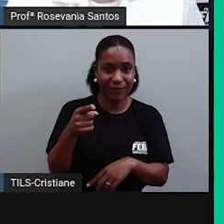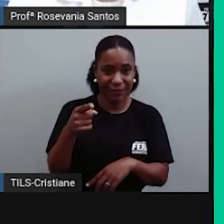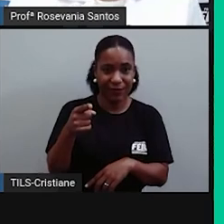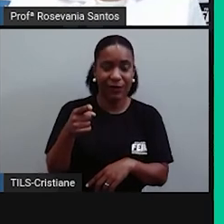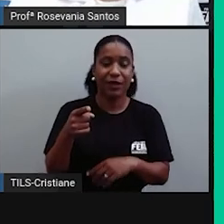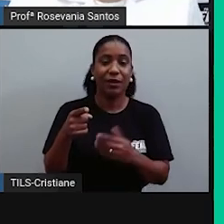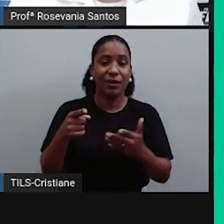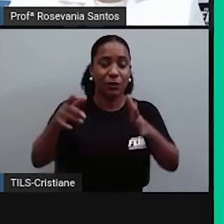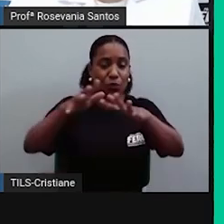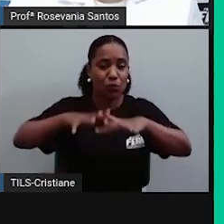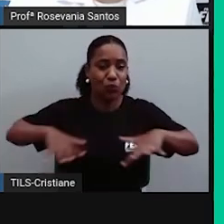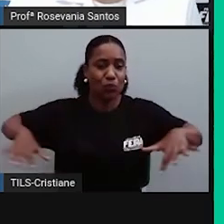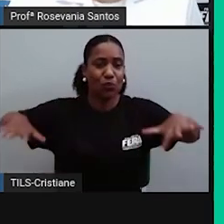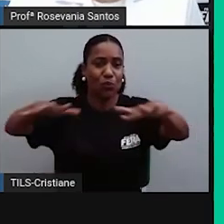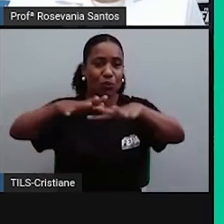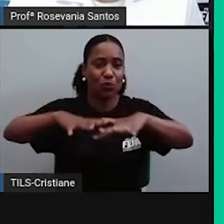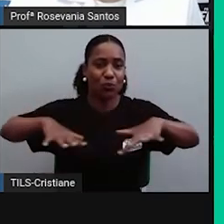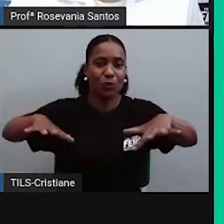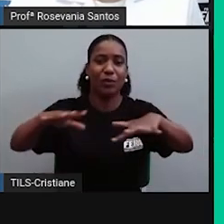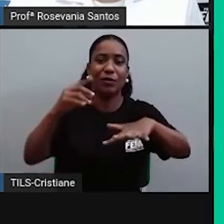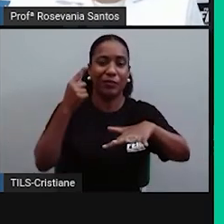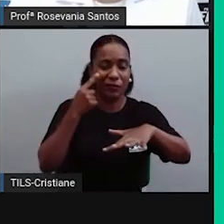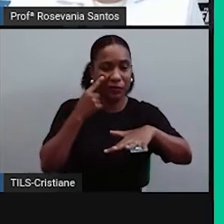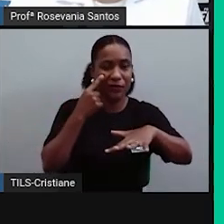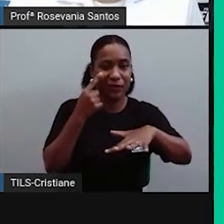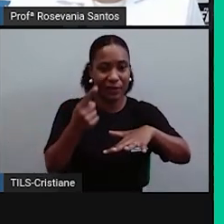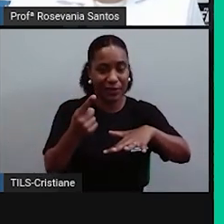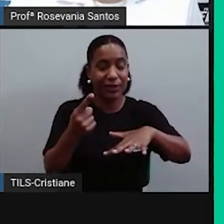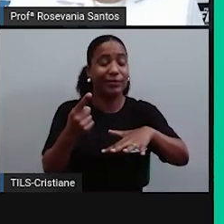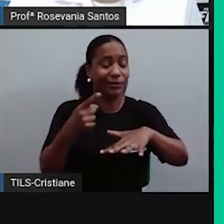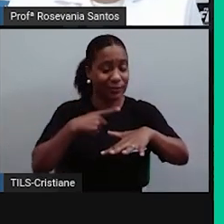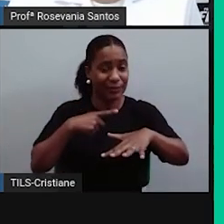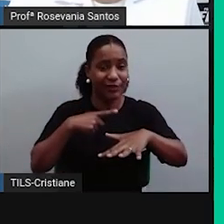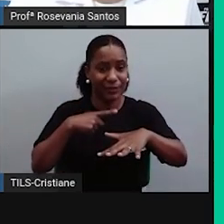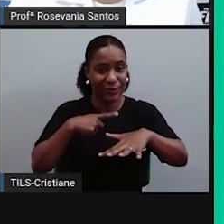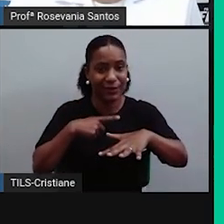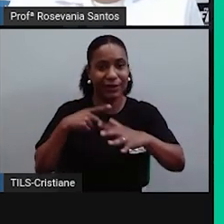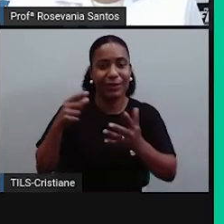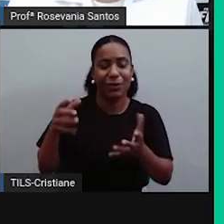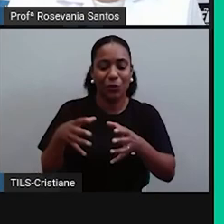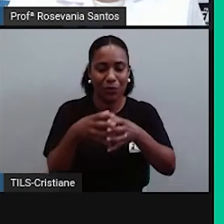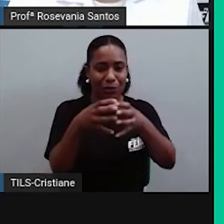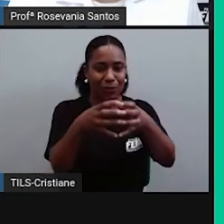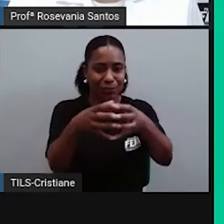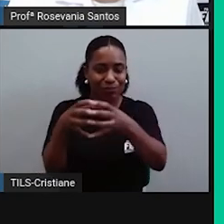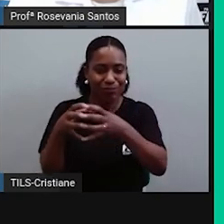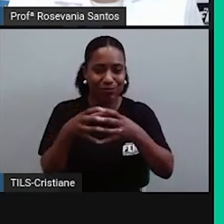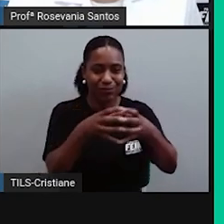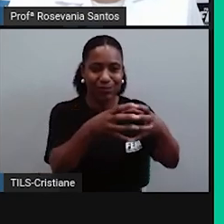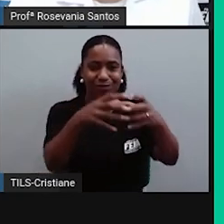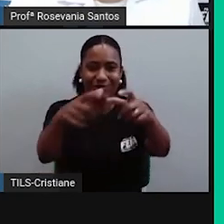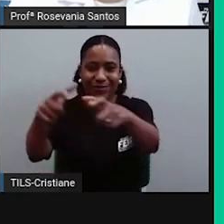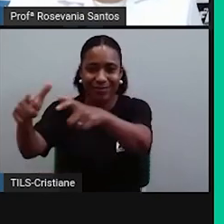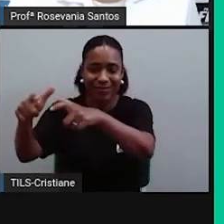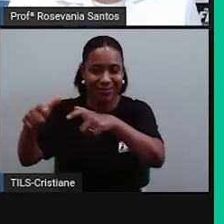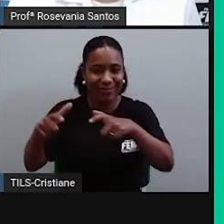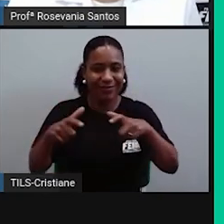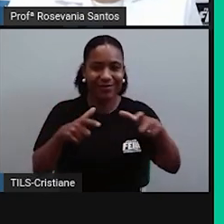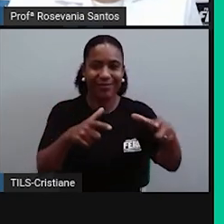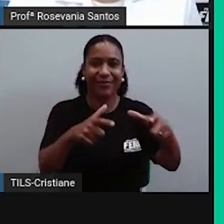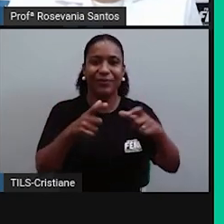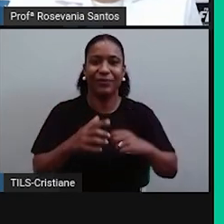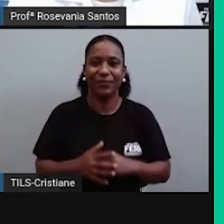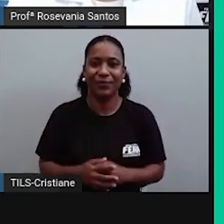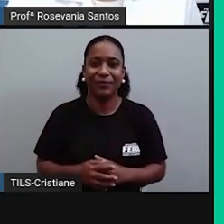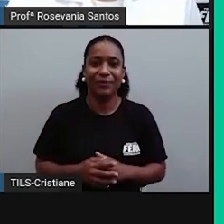sertão. Tivemos as missões. E essas missões se instalavam ali naquele lugar. E também o que a gente tinha a captura